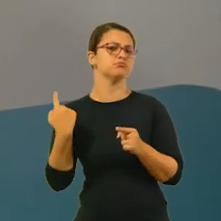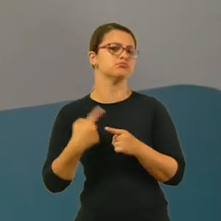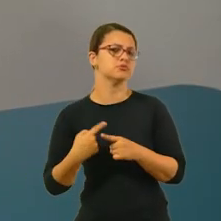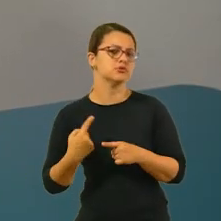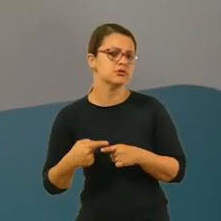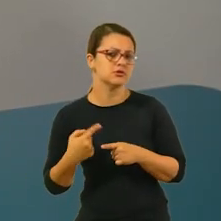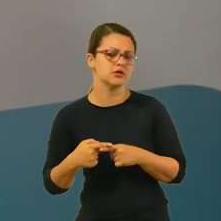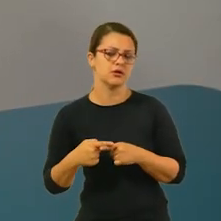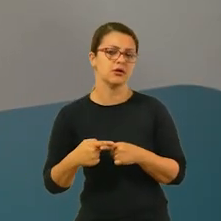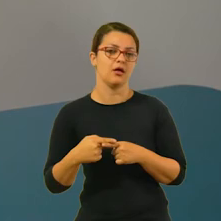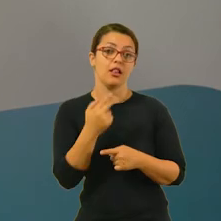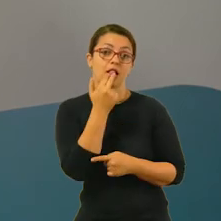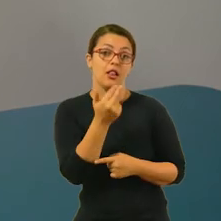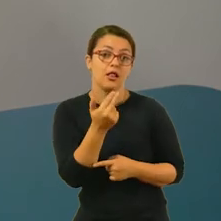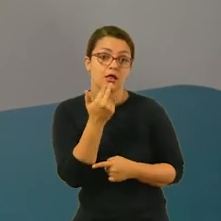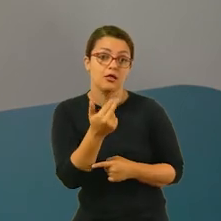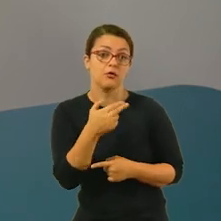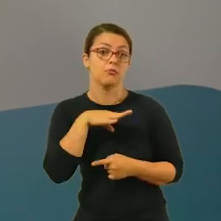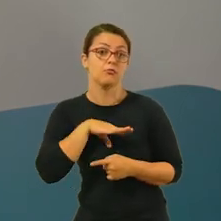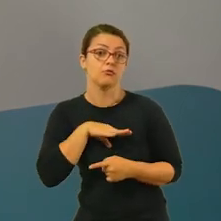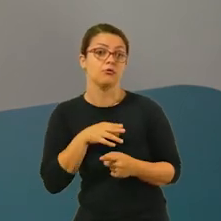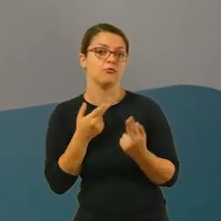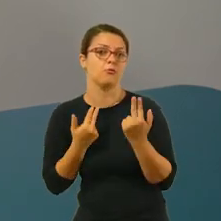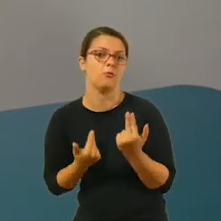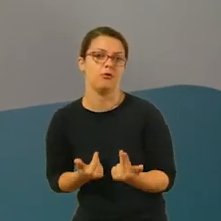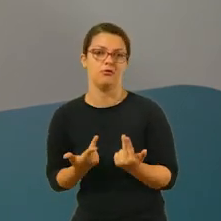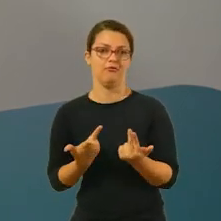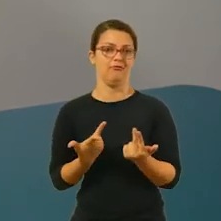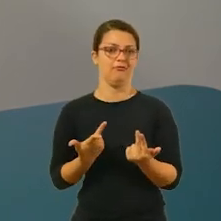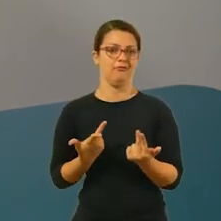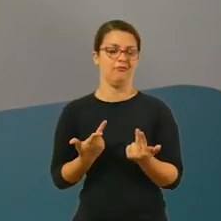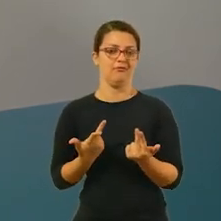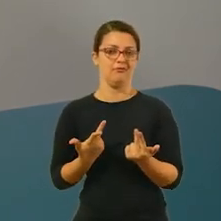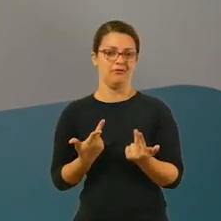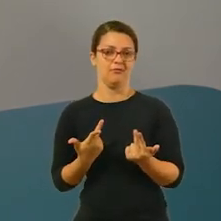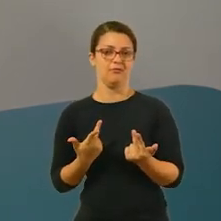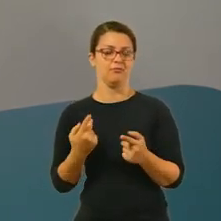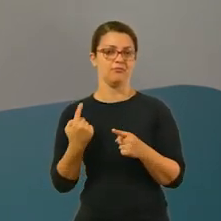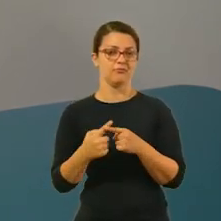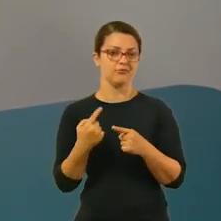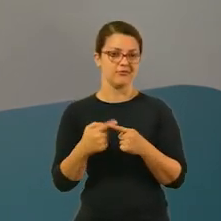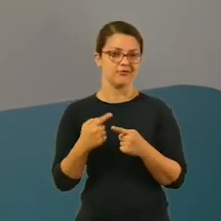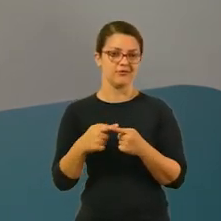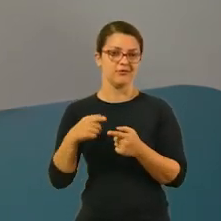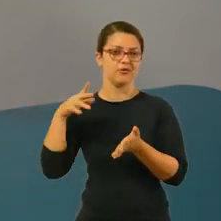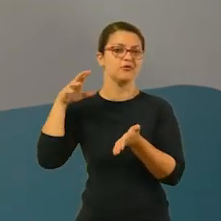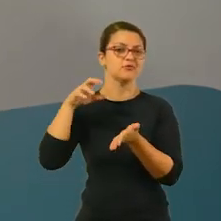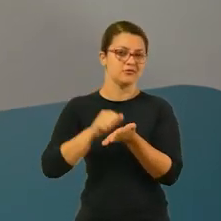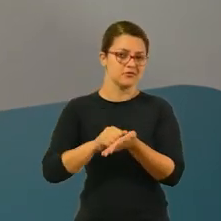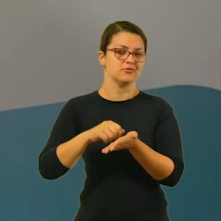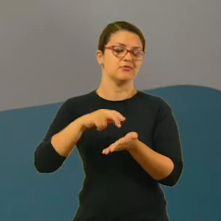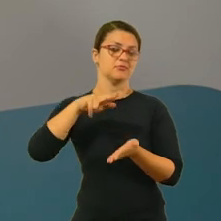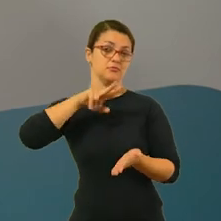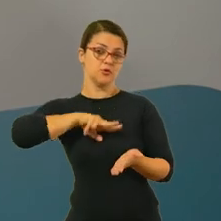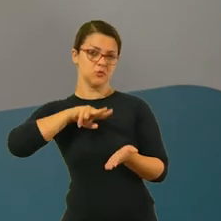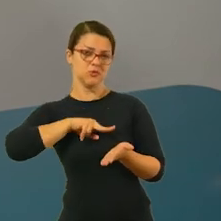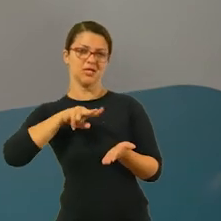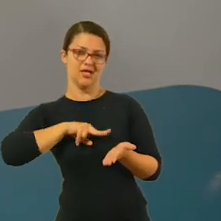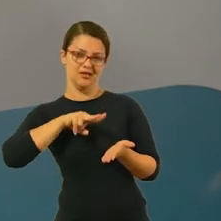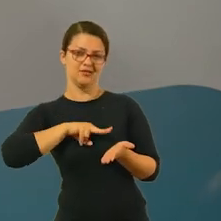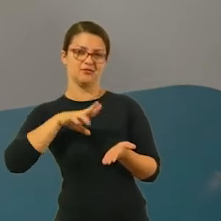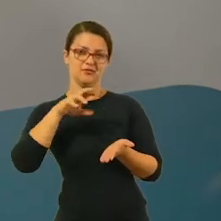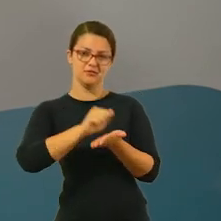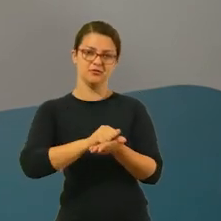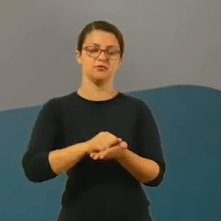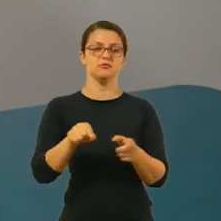Nós compartilhamos do mesmo idioma. Então, nós falamos a língua portuguesa, porque nós somos colonizados pelos portugueses.